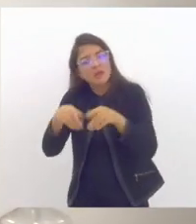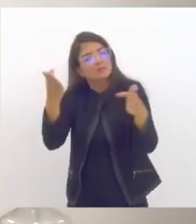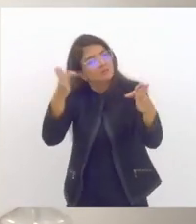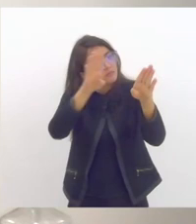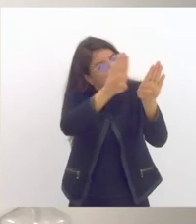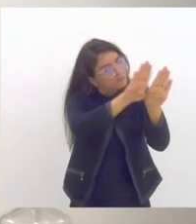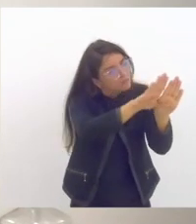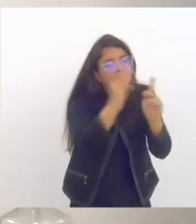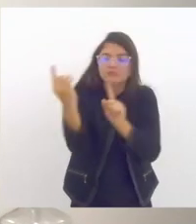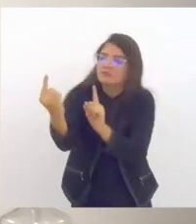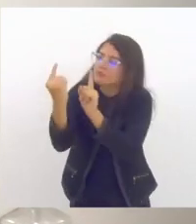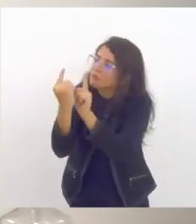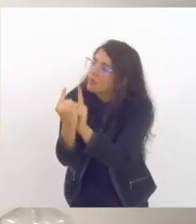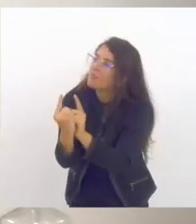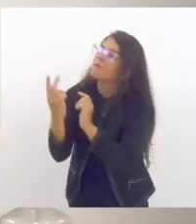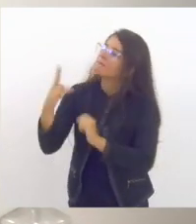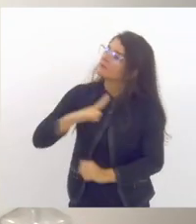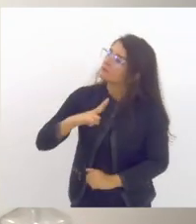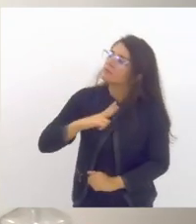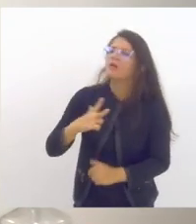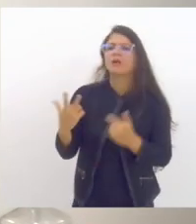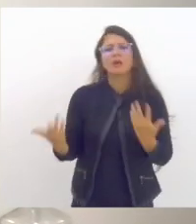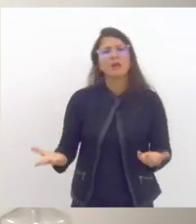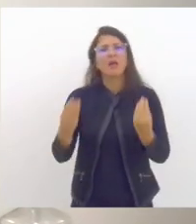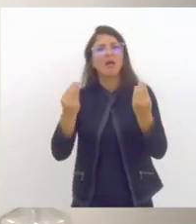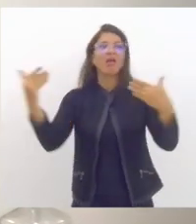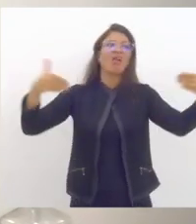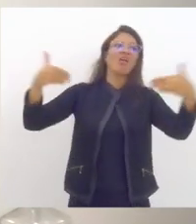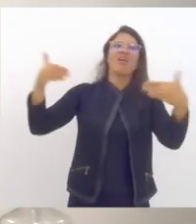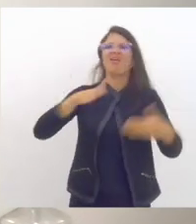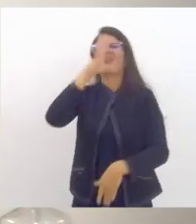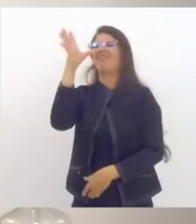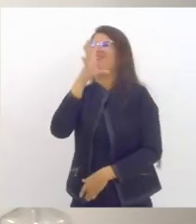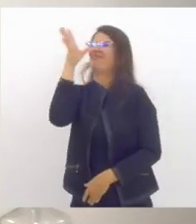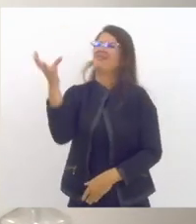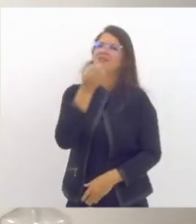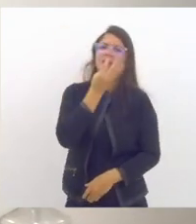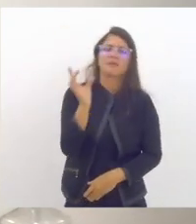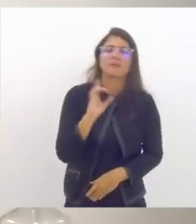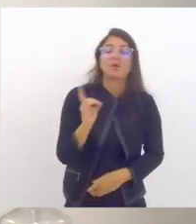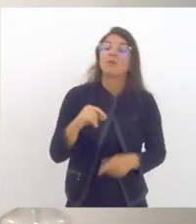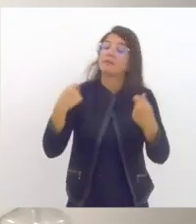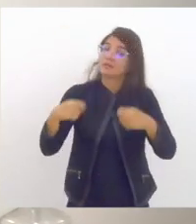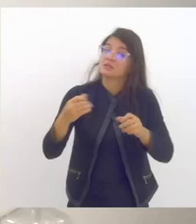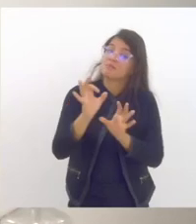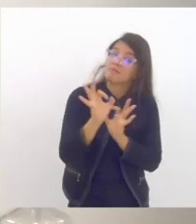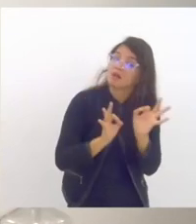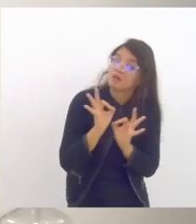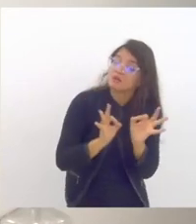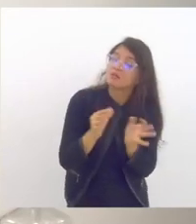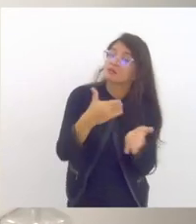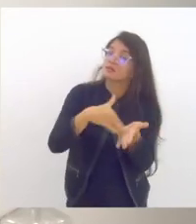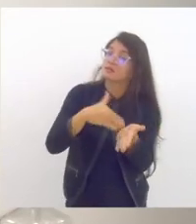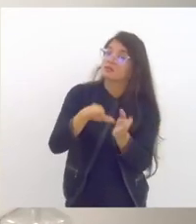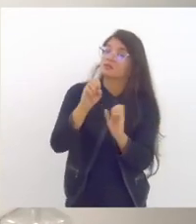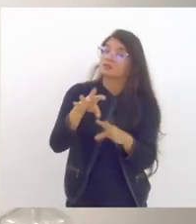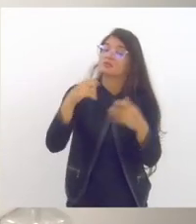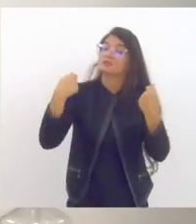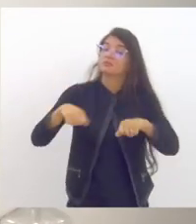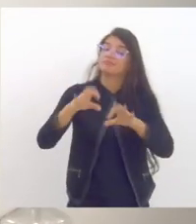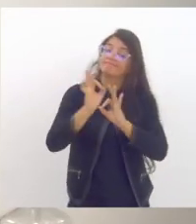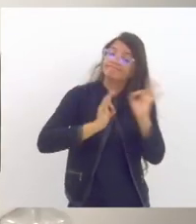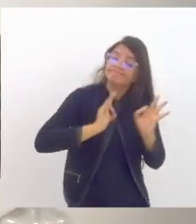assim a gente precisa consolidar a política pública para isso isso tem que estar no escopo de planejamento da secretaria de educação